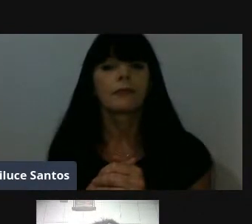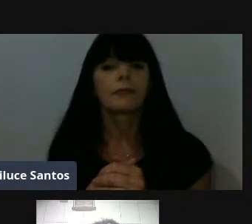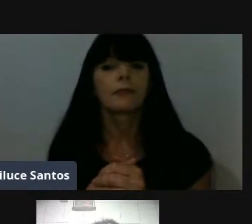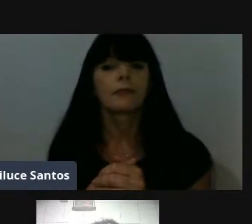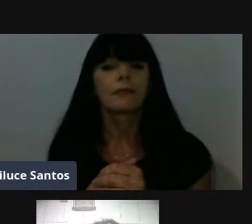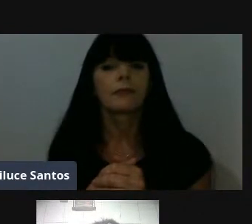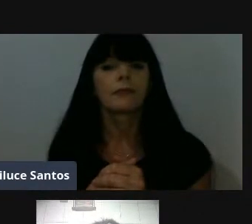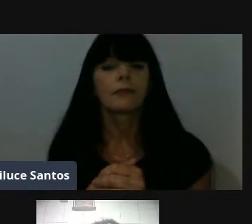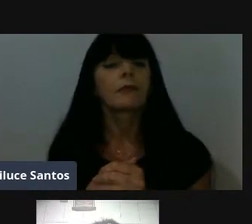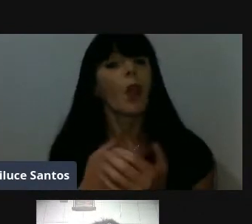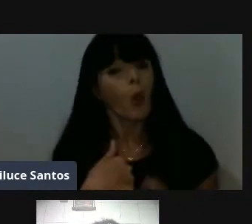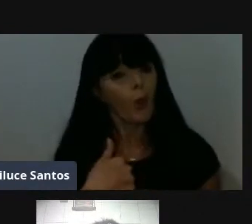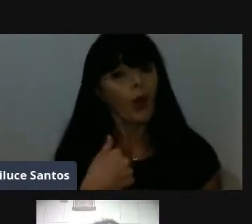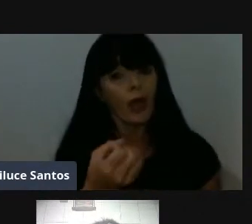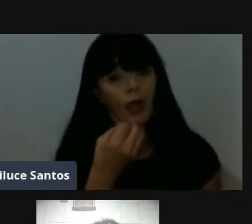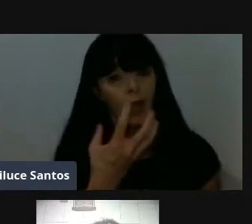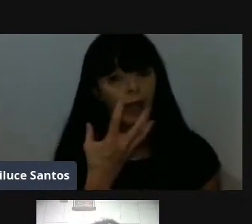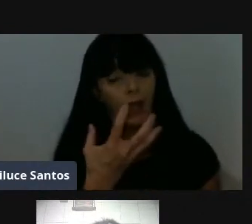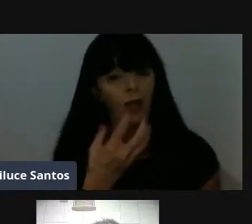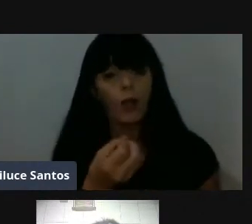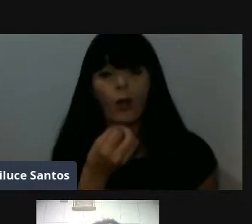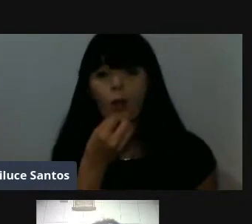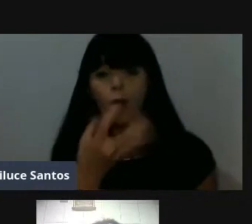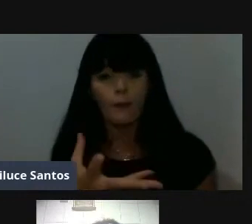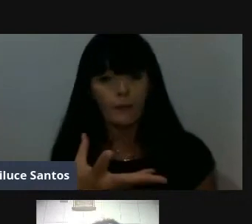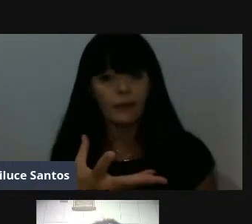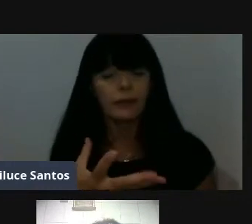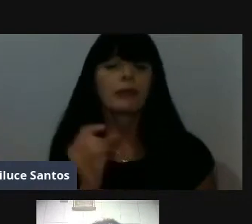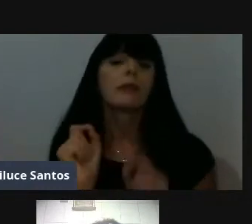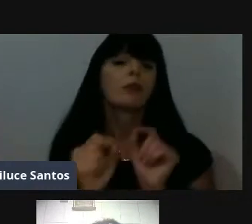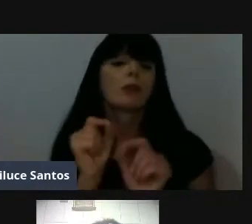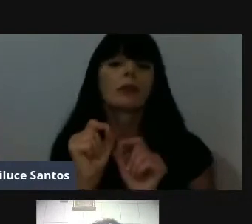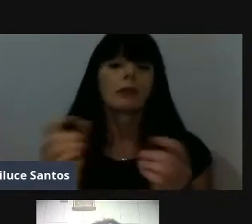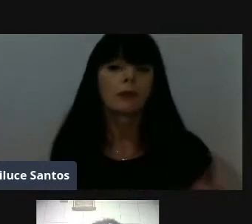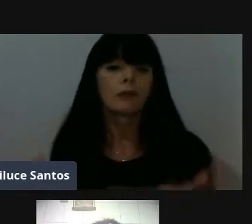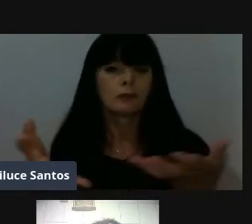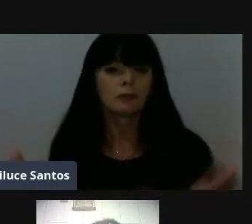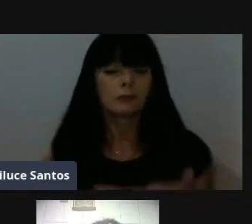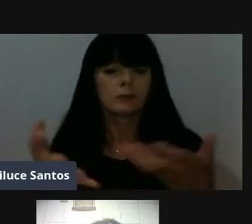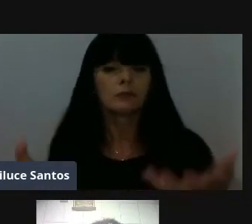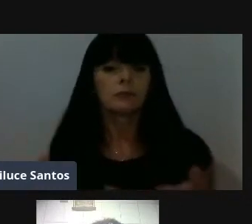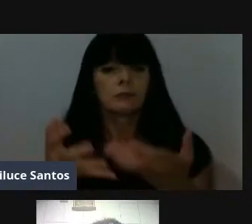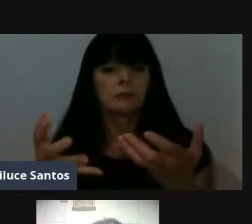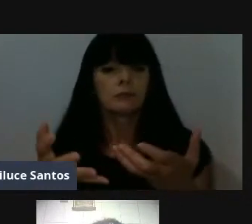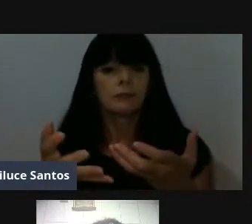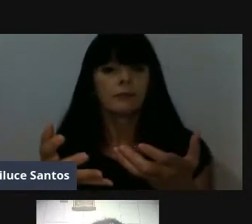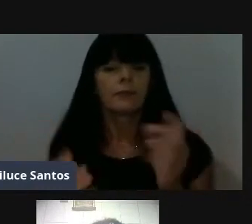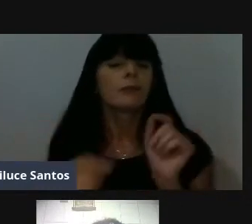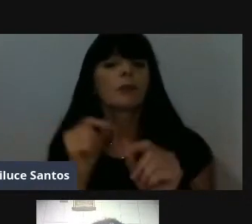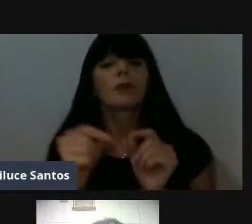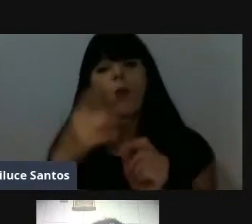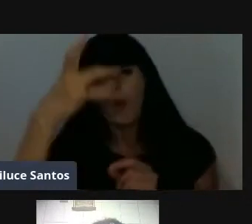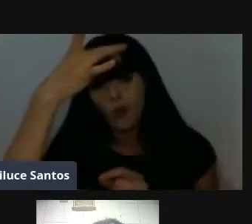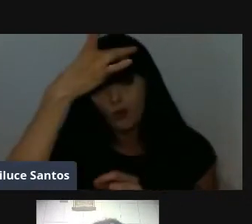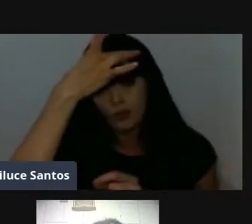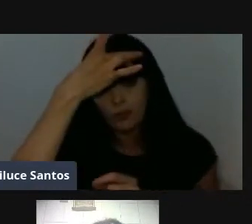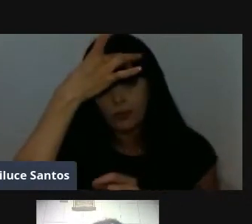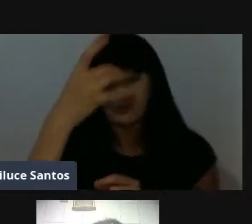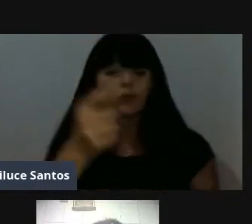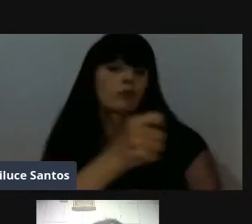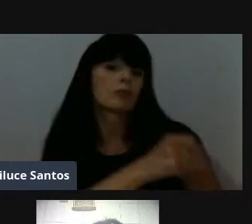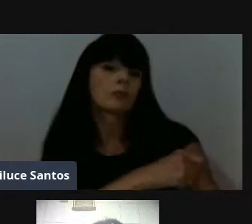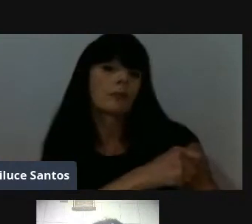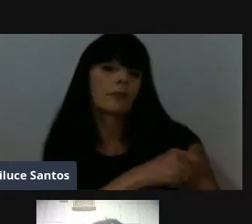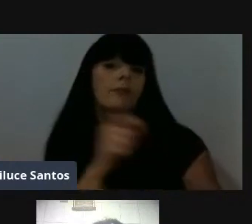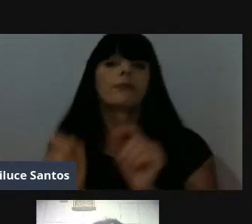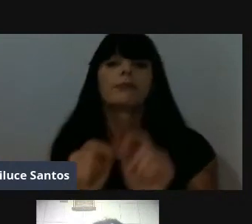Oi? Eu queria até comentar que eu entendo que um incentivo, uma conscientização que a poderia levar aos alunos é